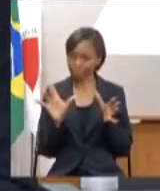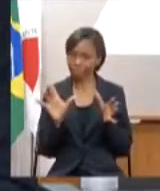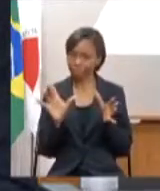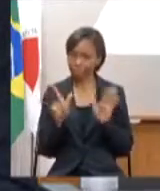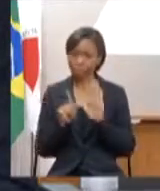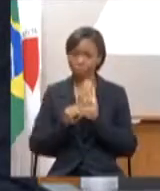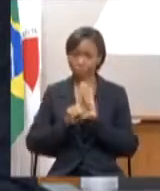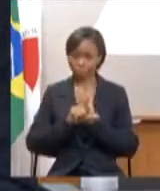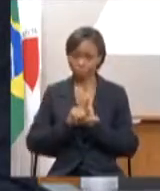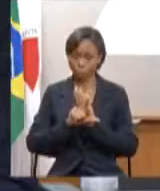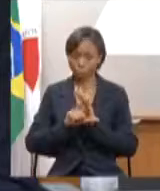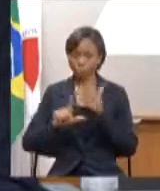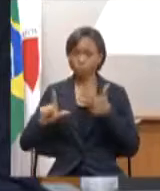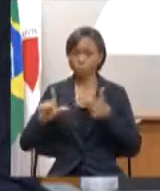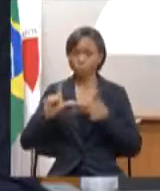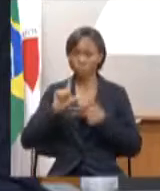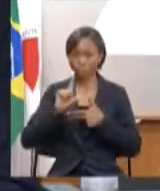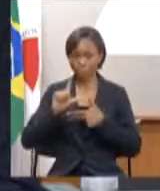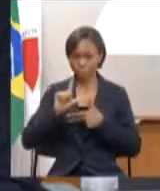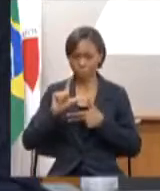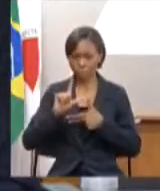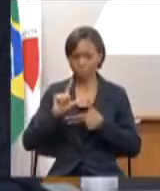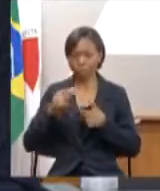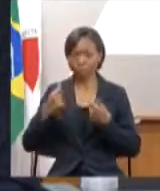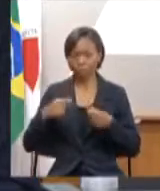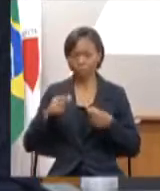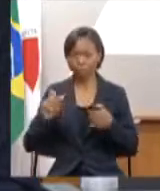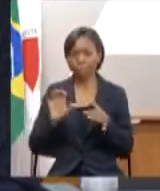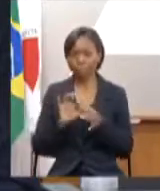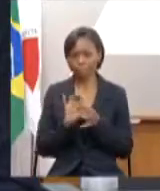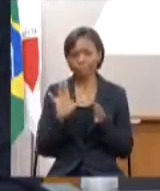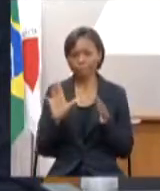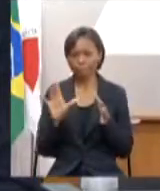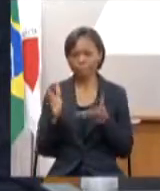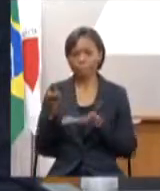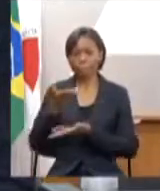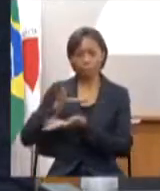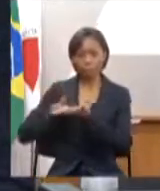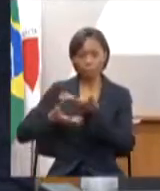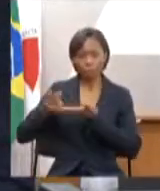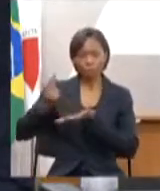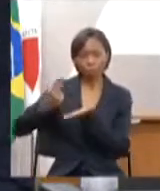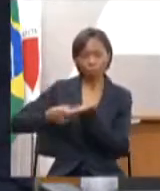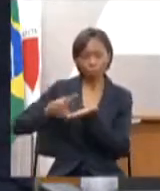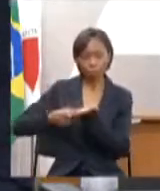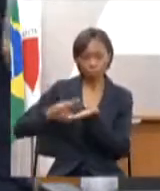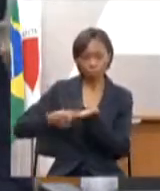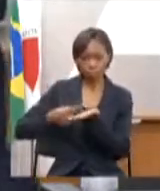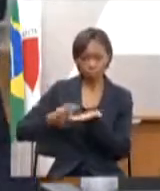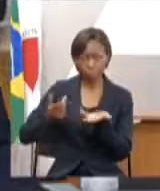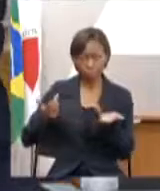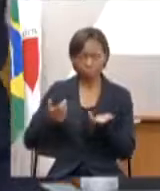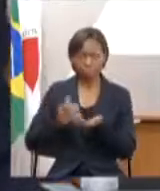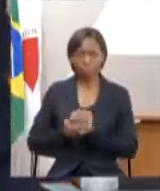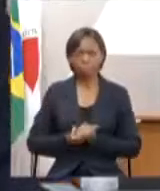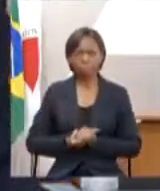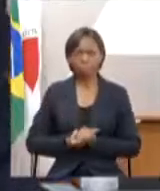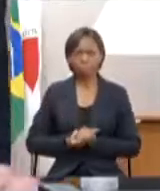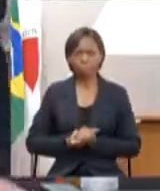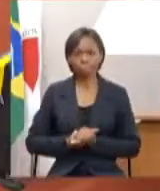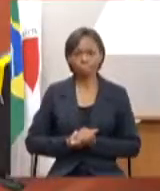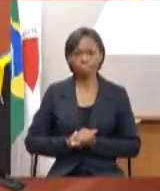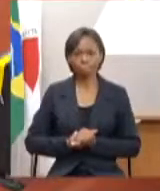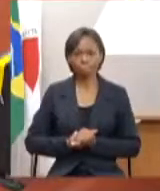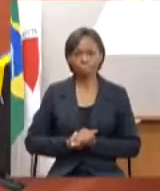legislativa para que essa transação possa ser feita é isso